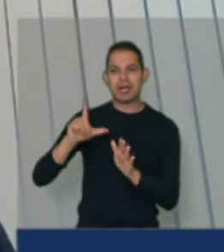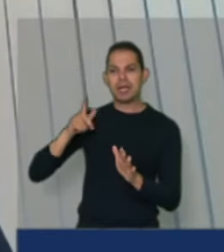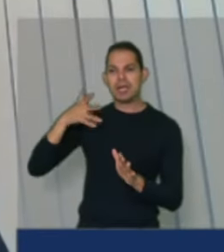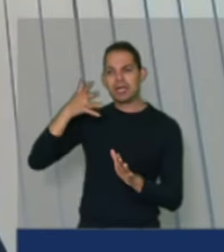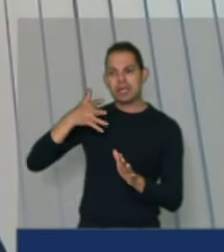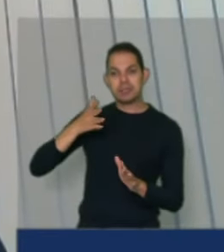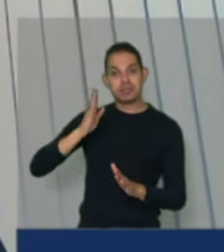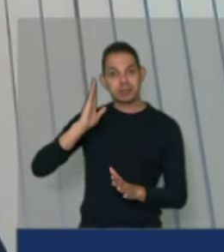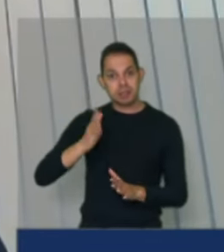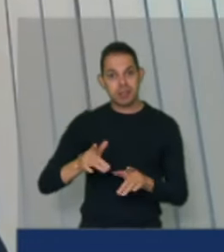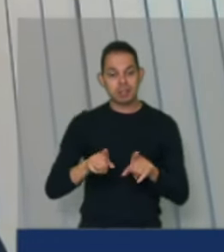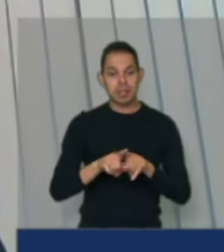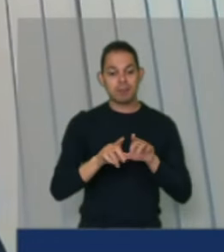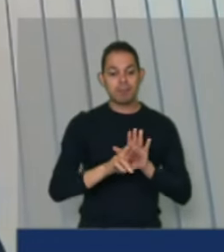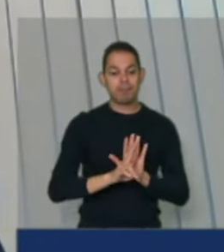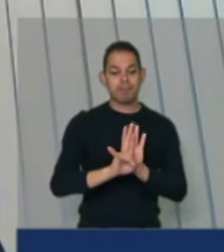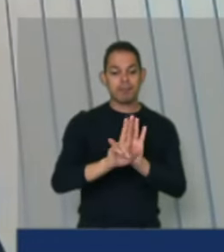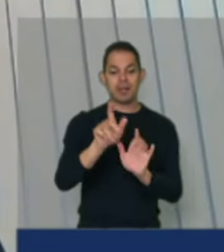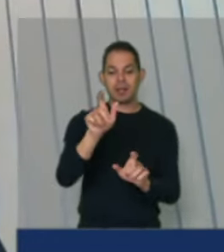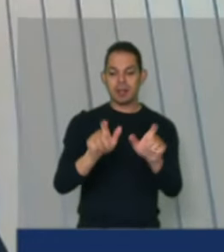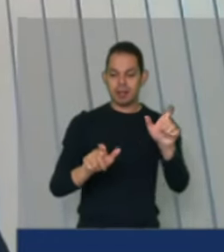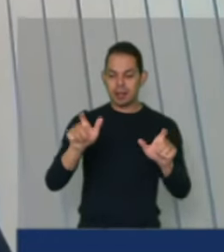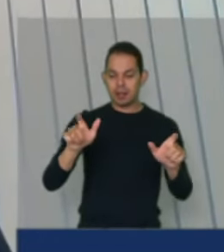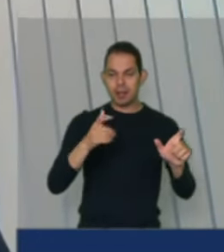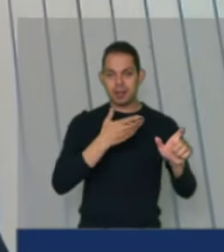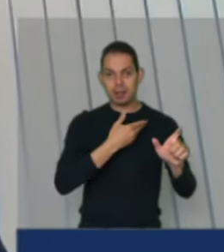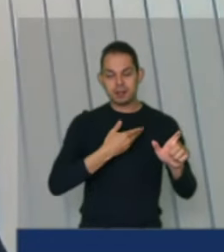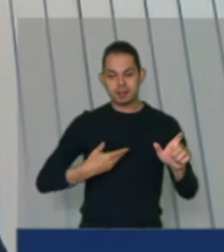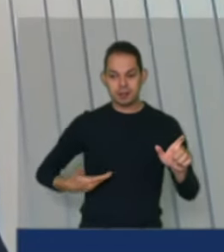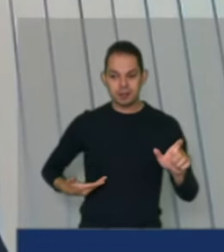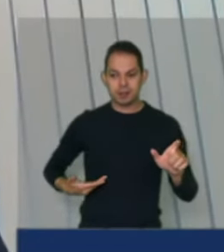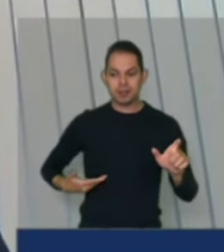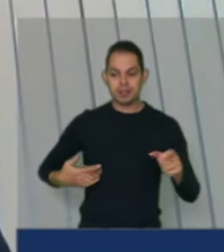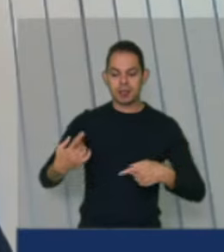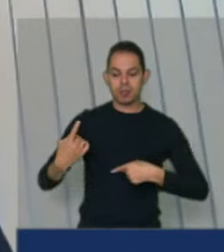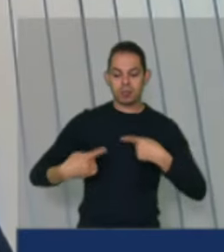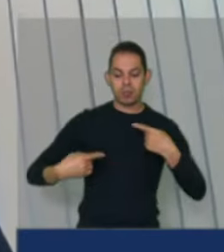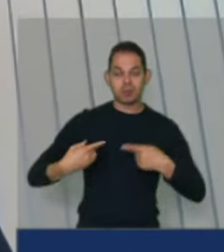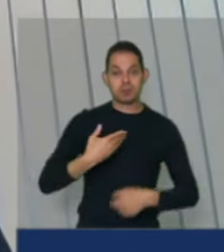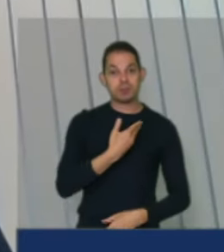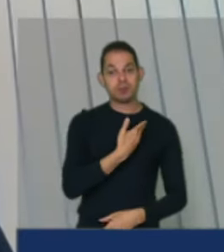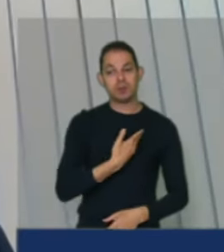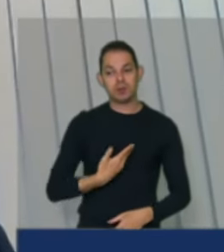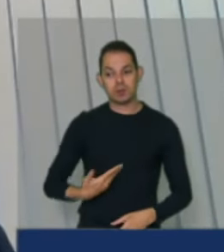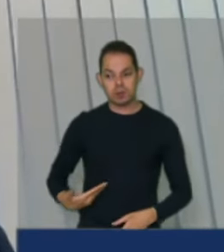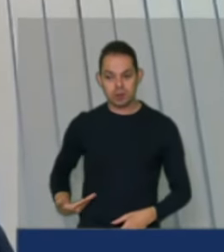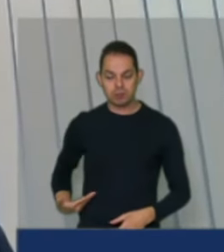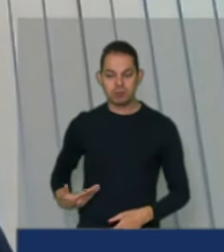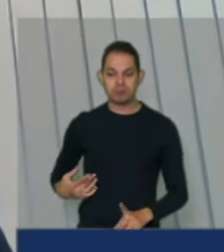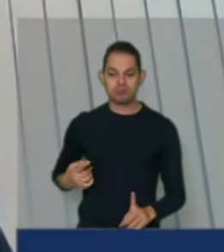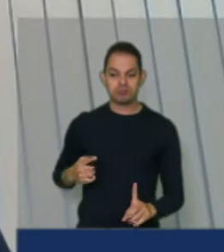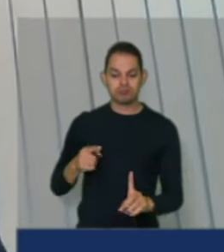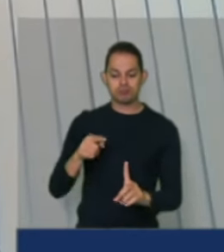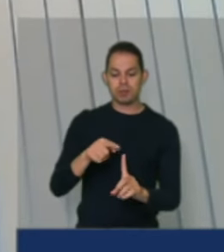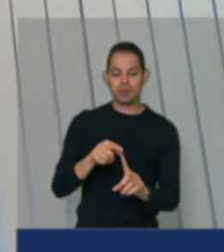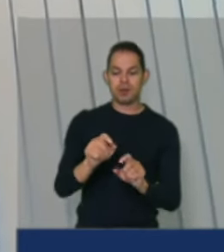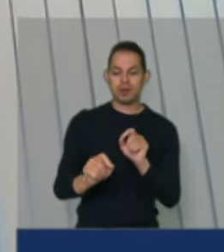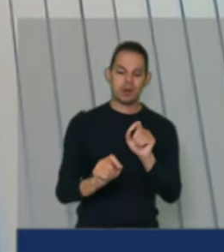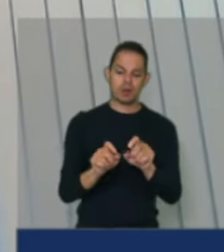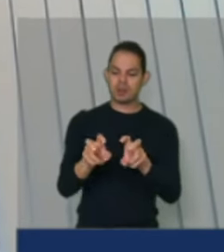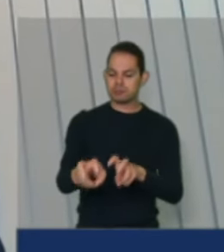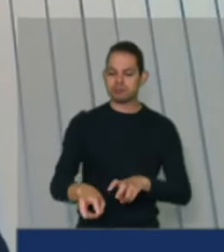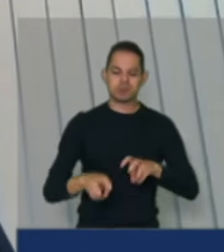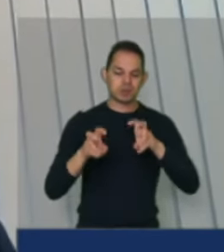representantes de governo envolvido em toda a política pública destinada à agricultura familiar